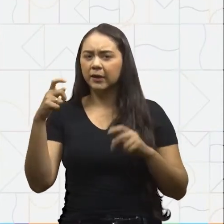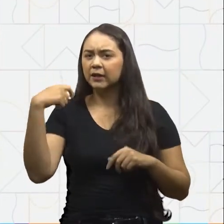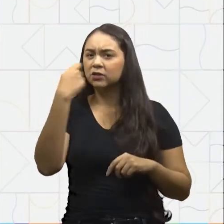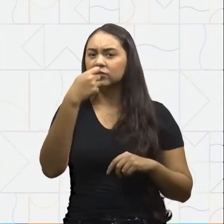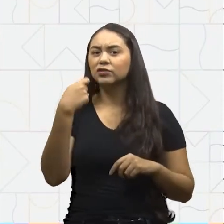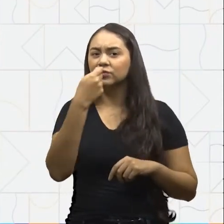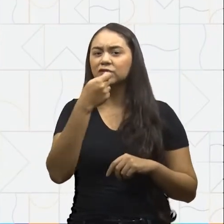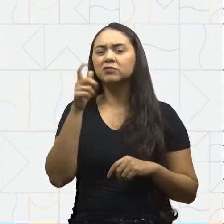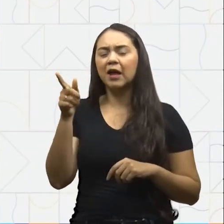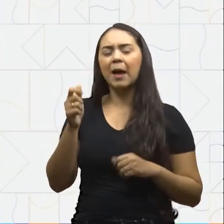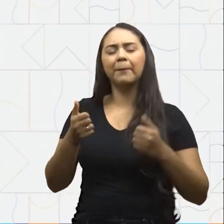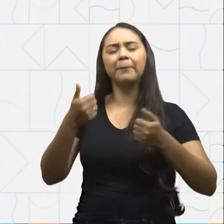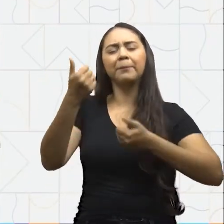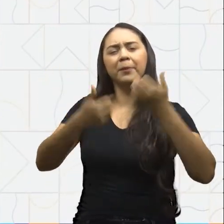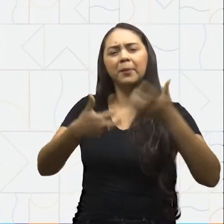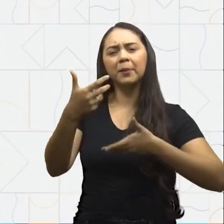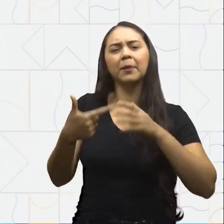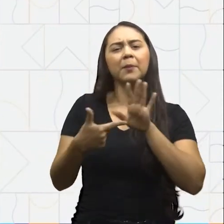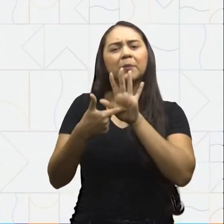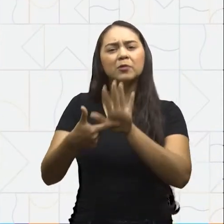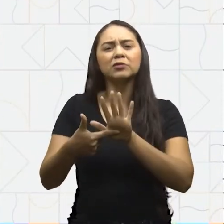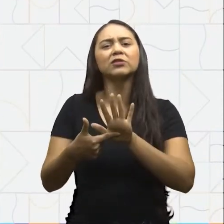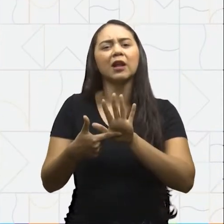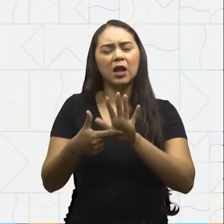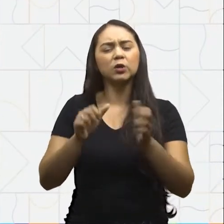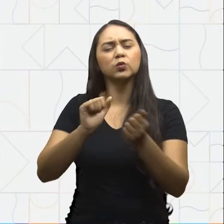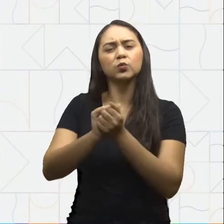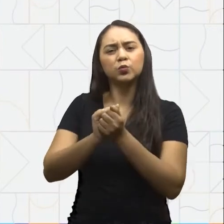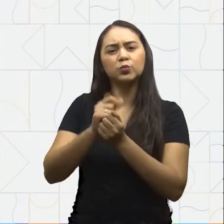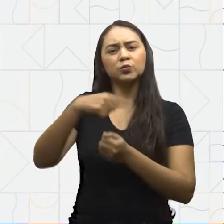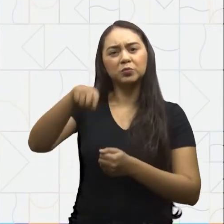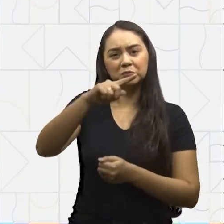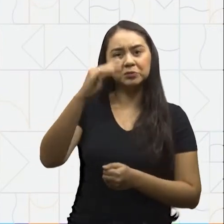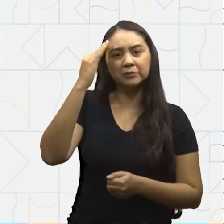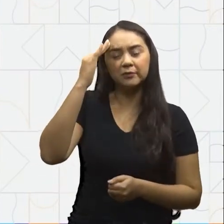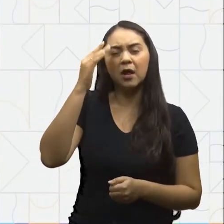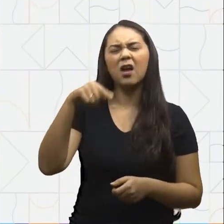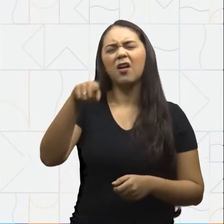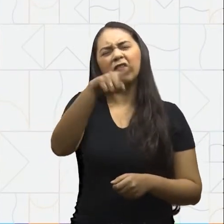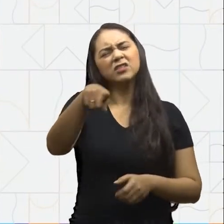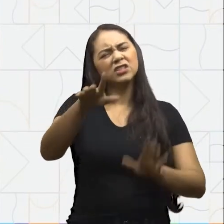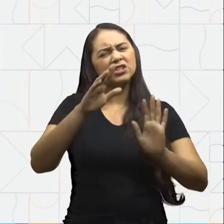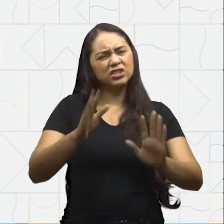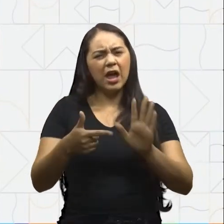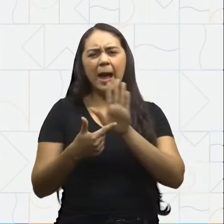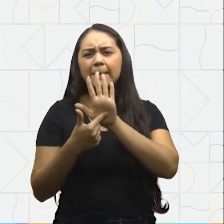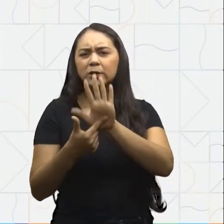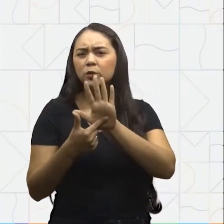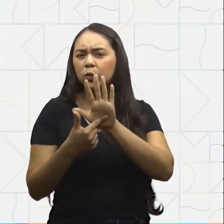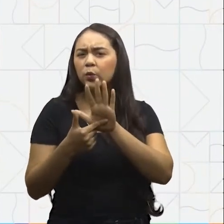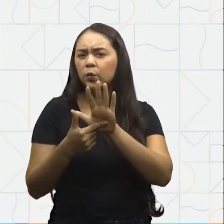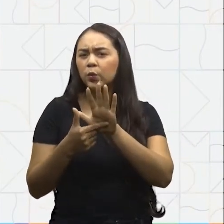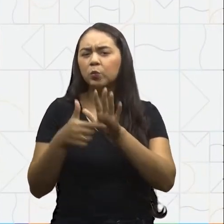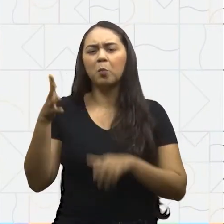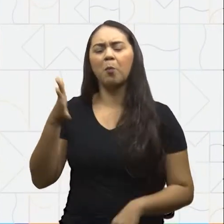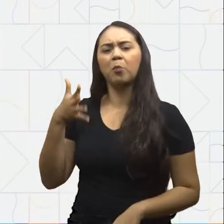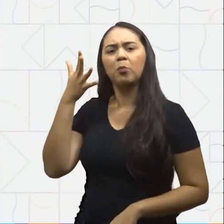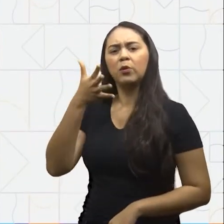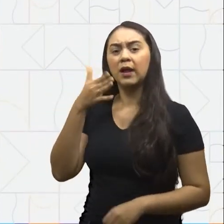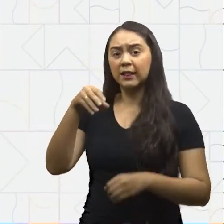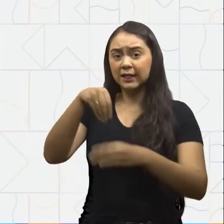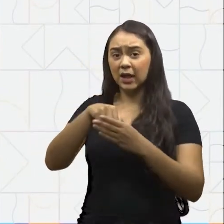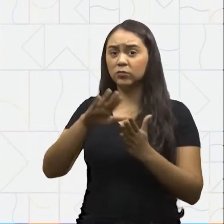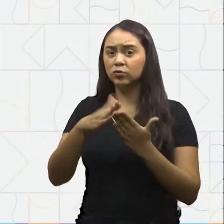resultado da pesquisa eles compartilharam conosco Você já apresentou algum trabalho na escola em frente de